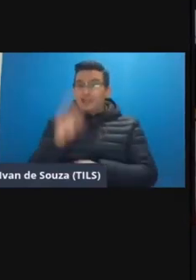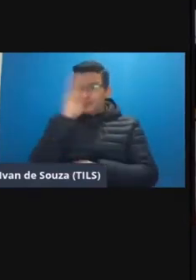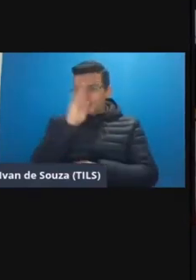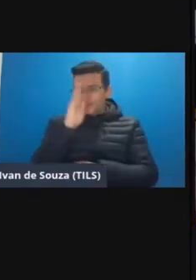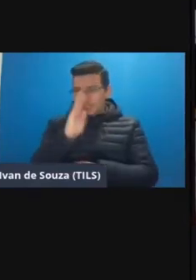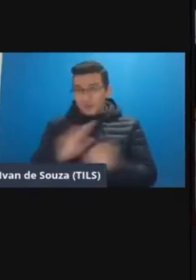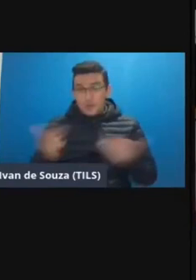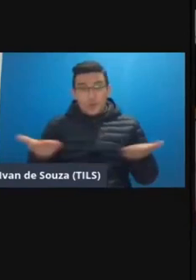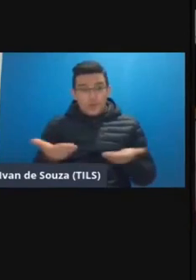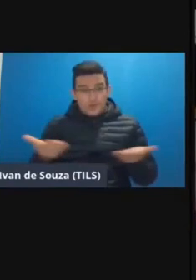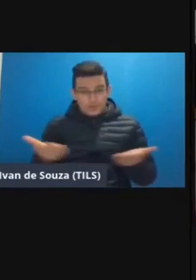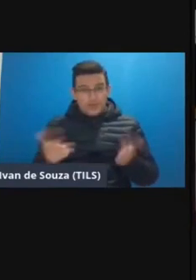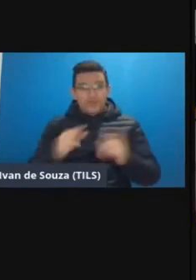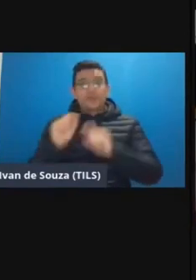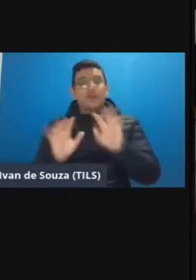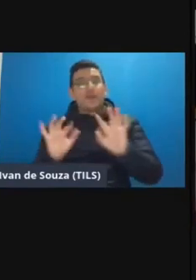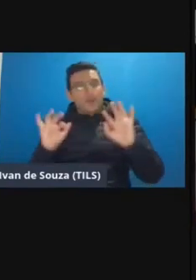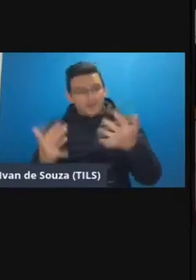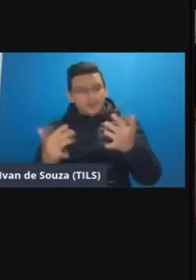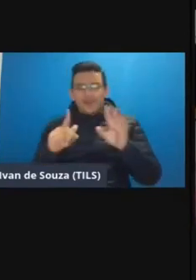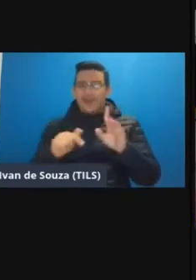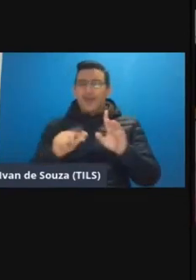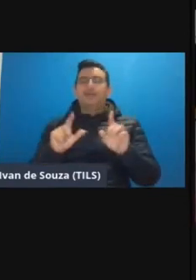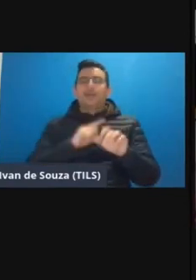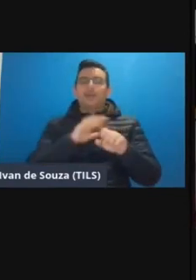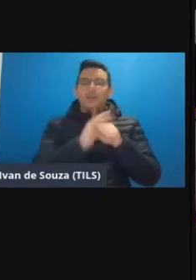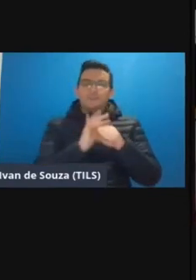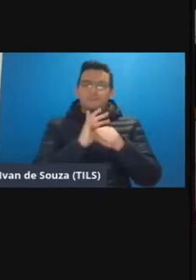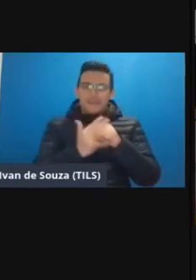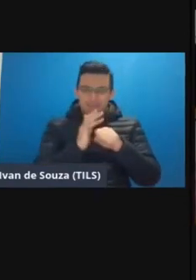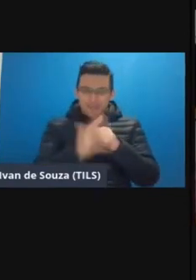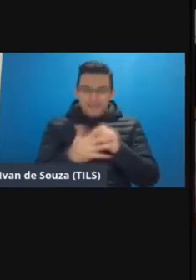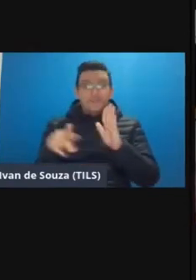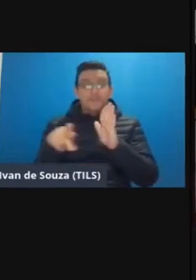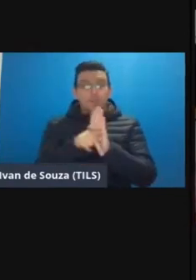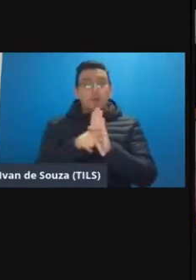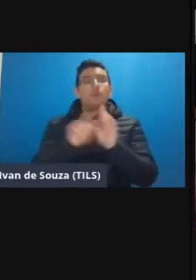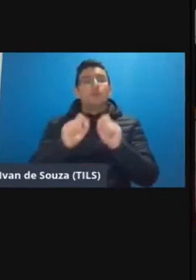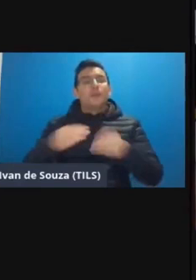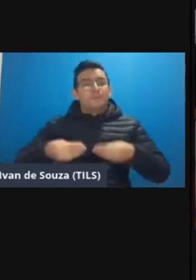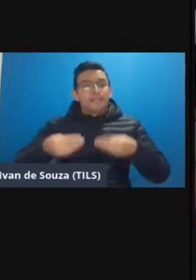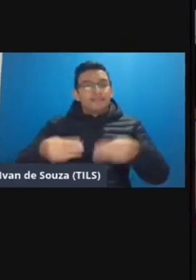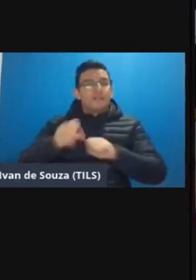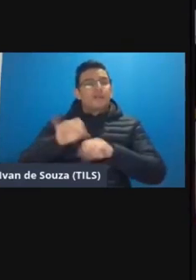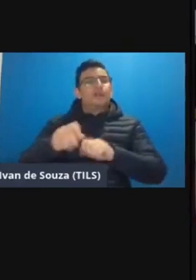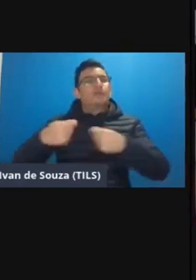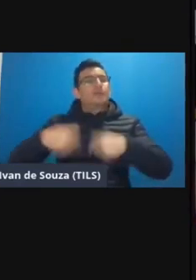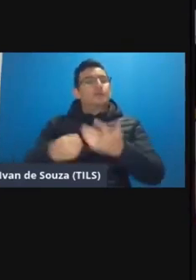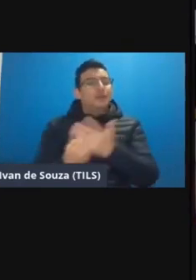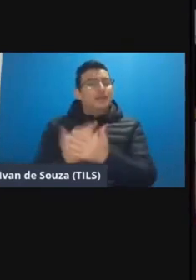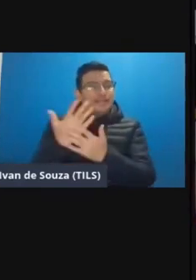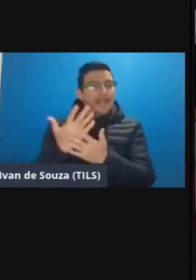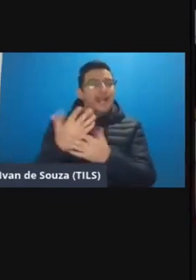atualmente o que aconteceu foi que com a pandemia o próprio Ministério da Educação precisou criar